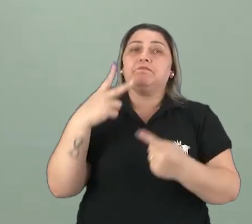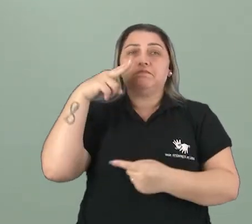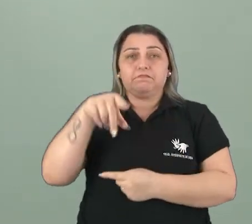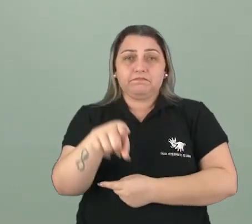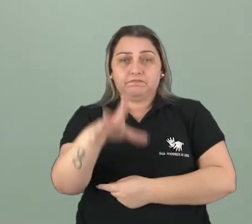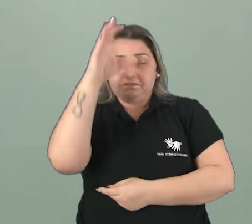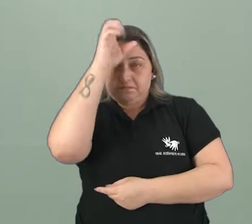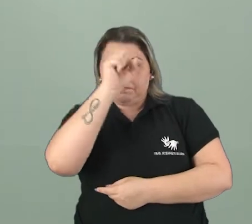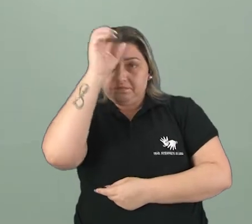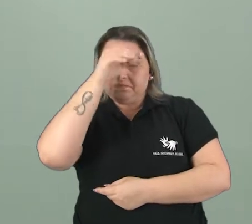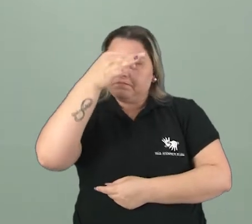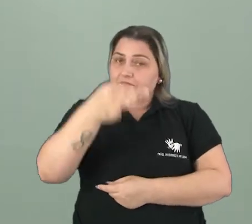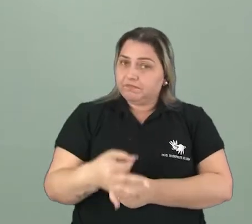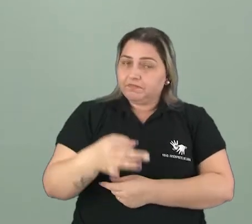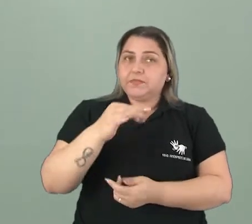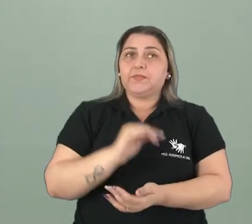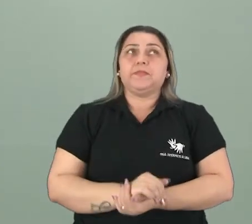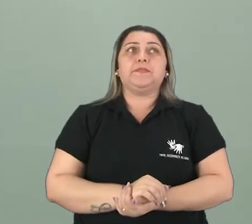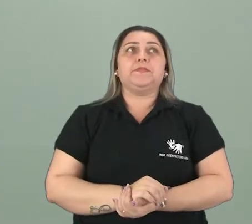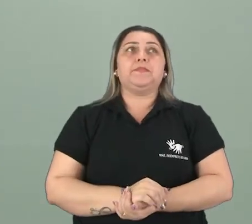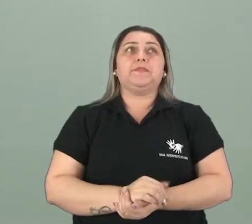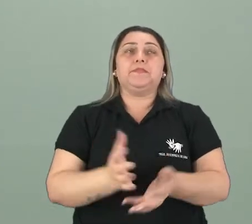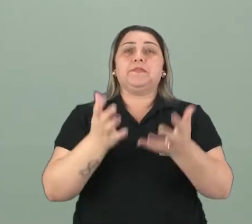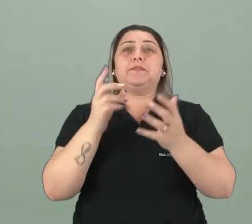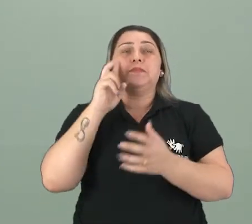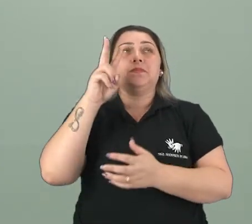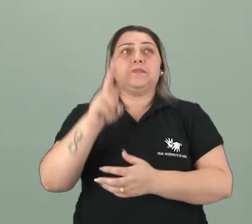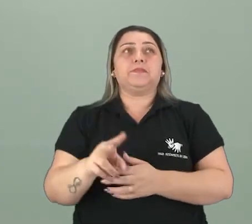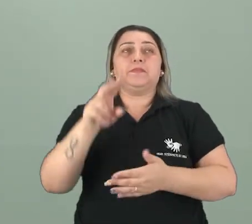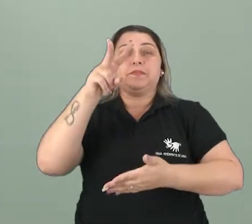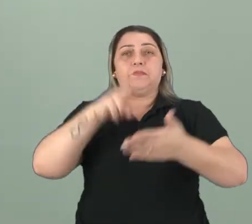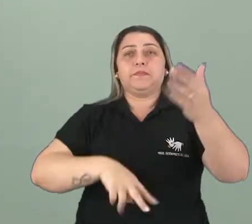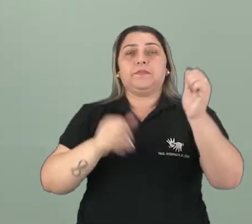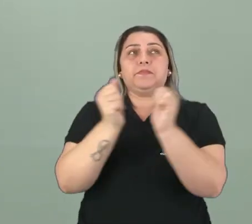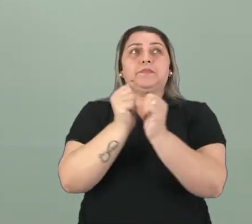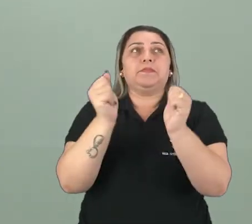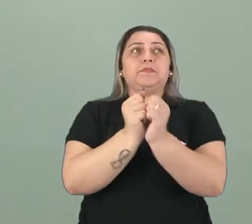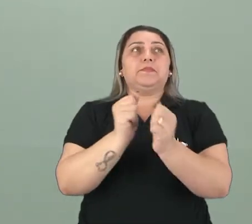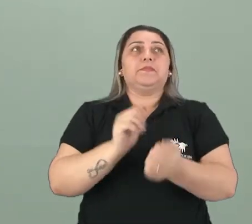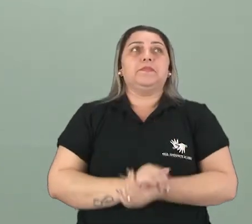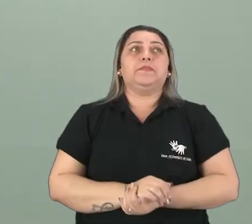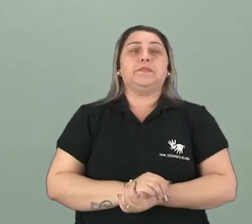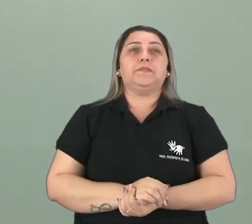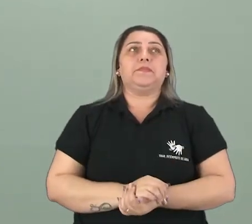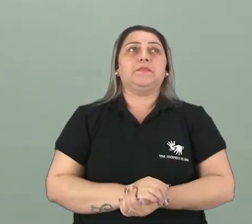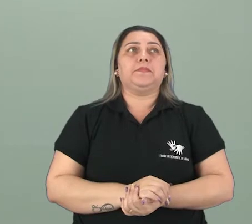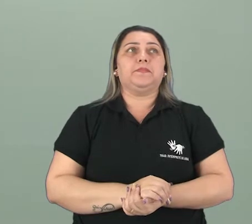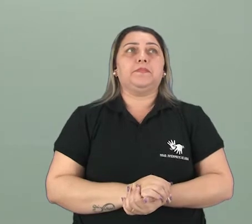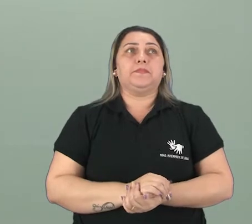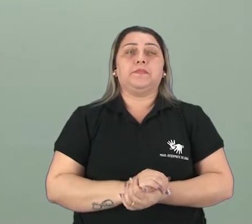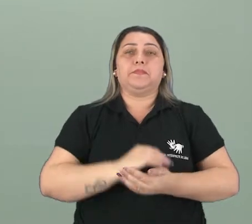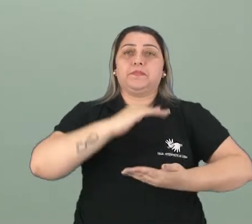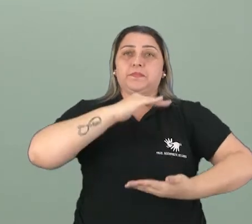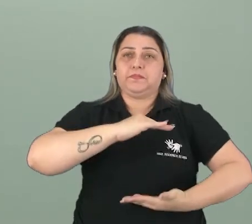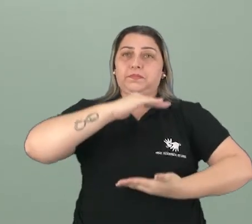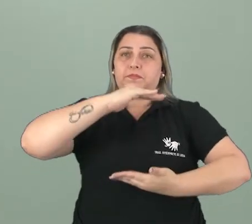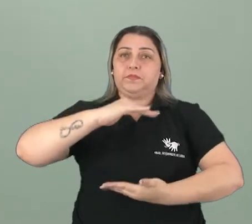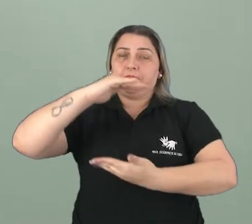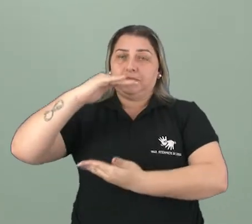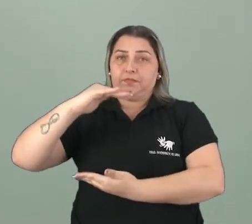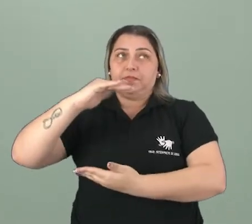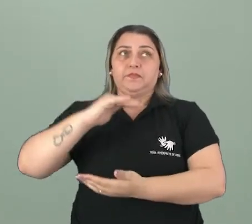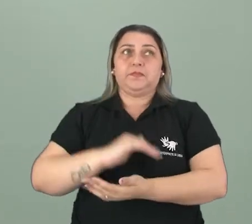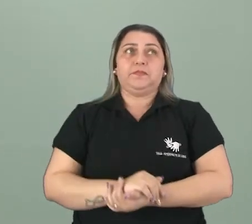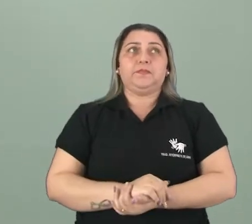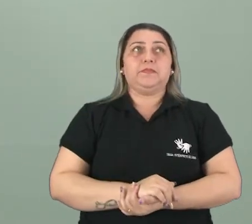você aprendeu tudo direitinho, quero que você leia aqui comigo. Olha só. As lixeiras são...